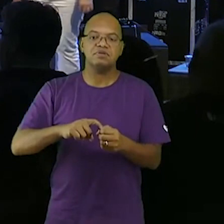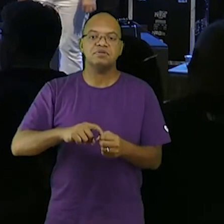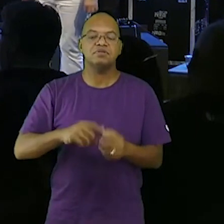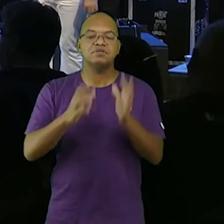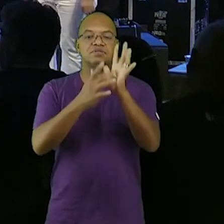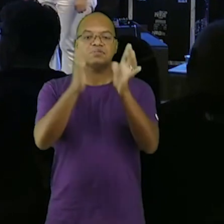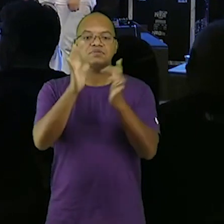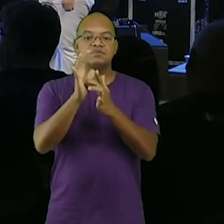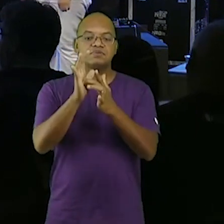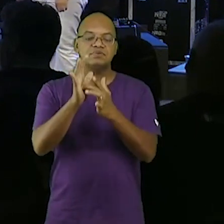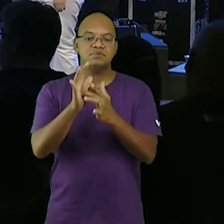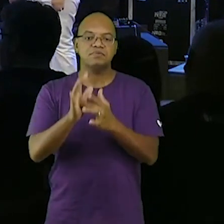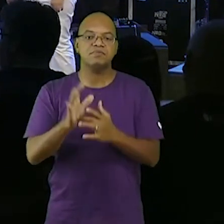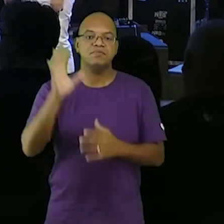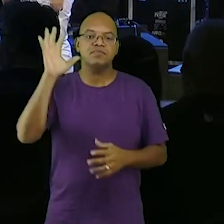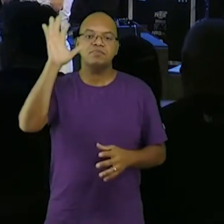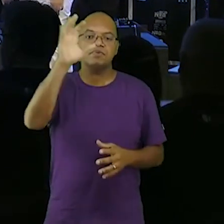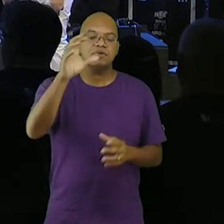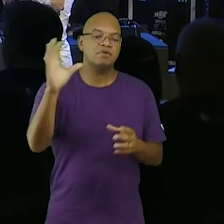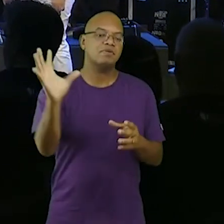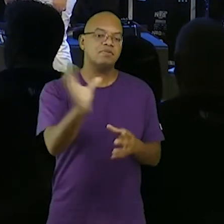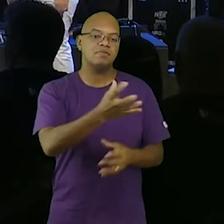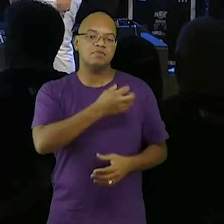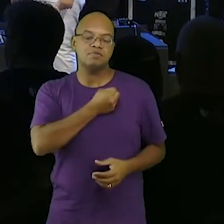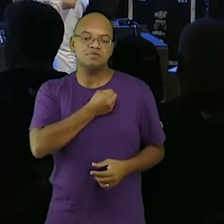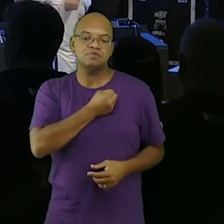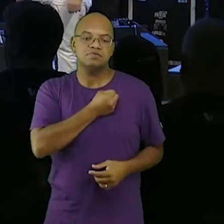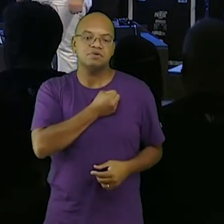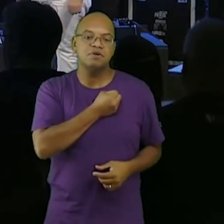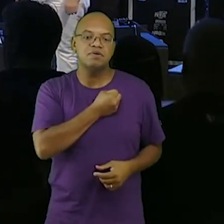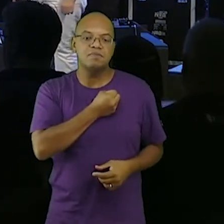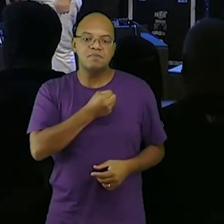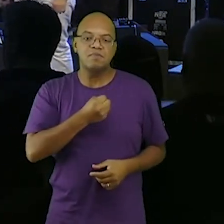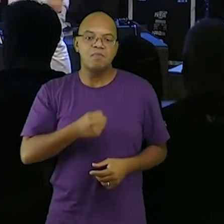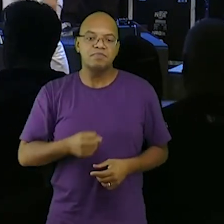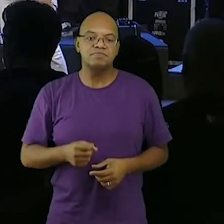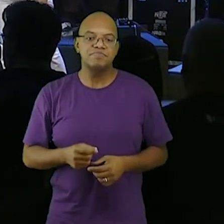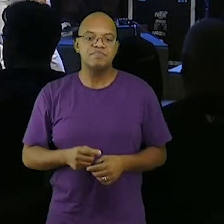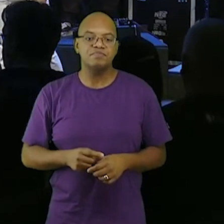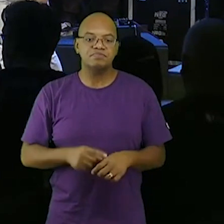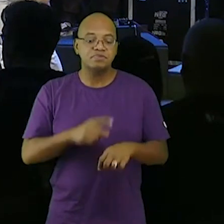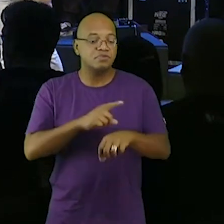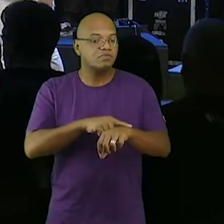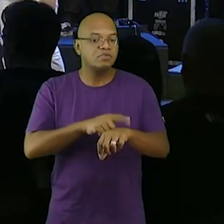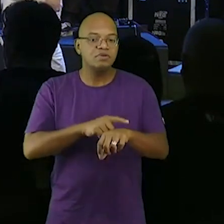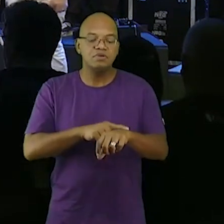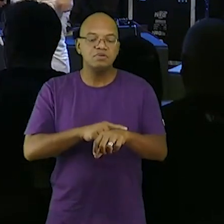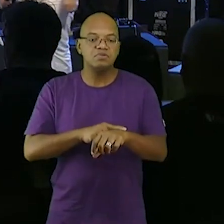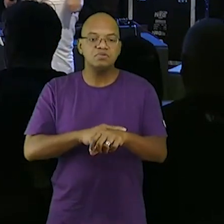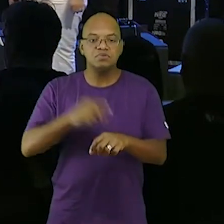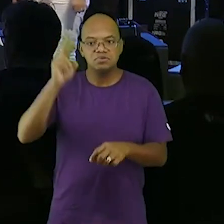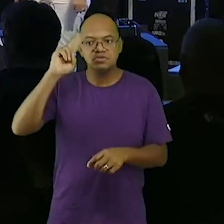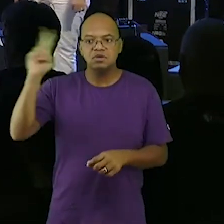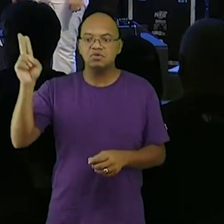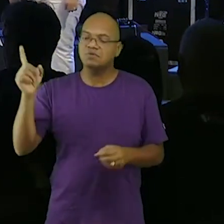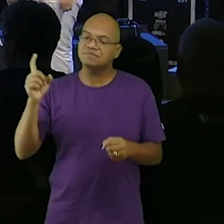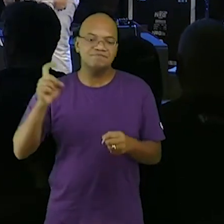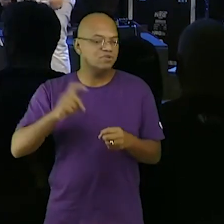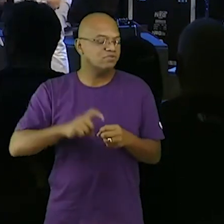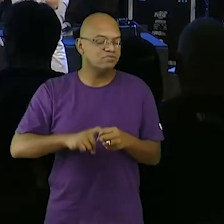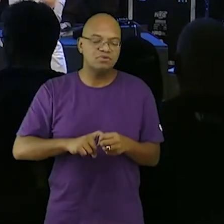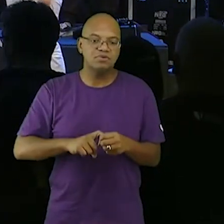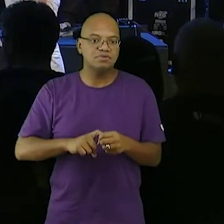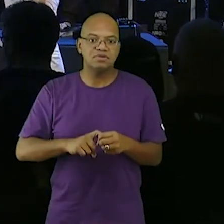mas enquanto o senhor não vem não nos deixa ficar de braços cruzados todos nós aqui